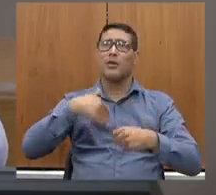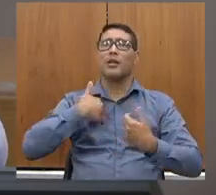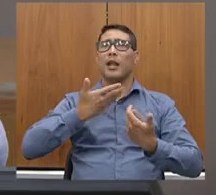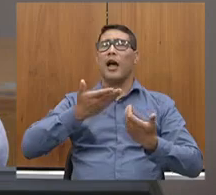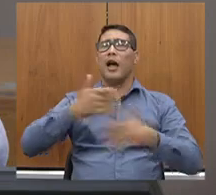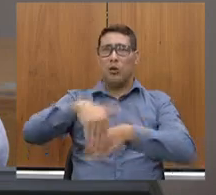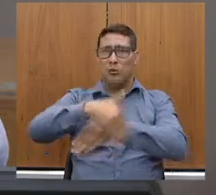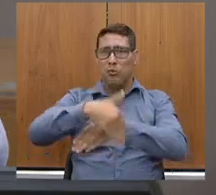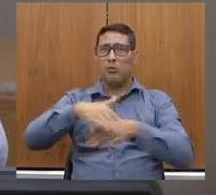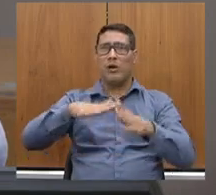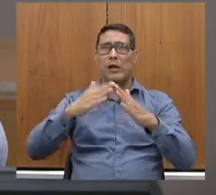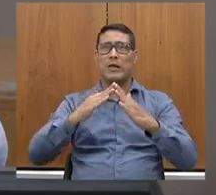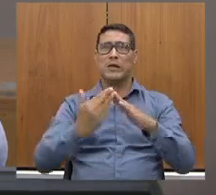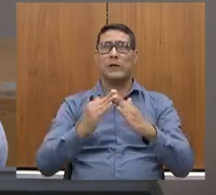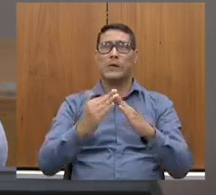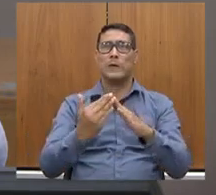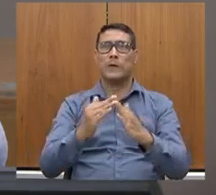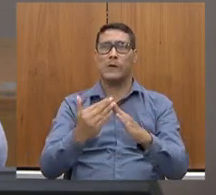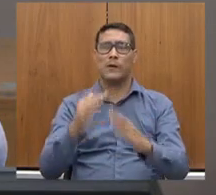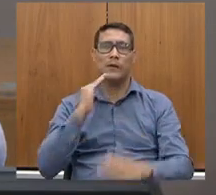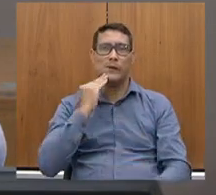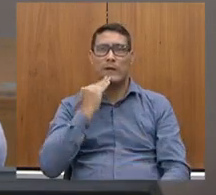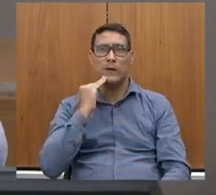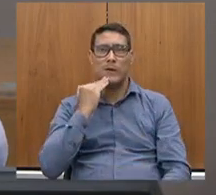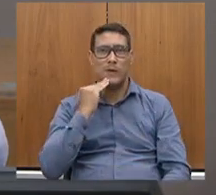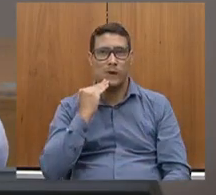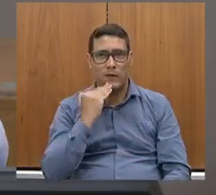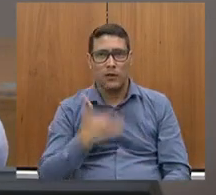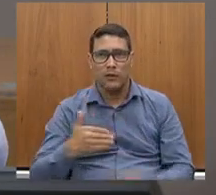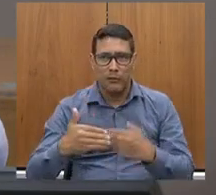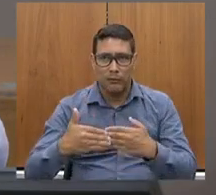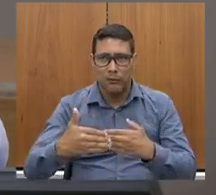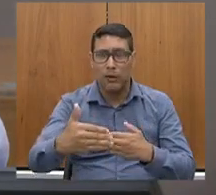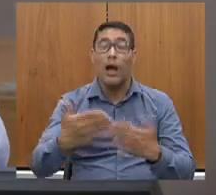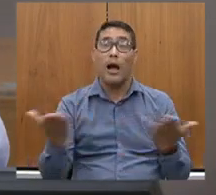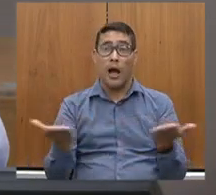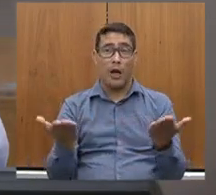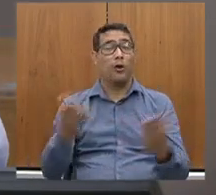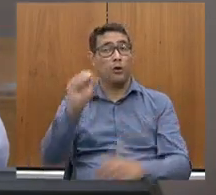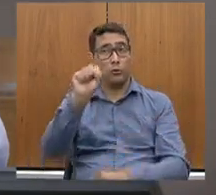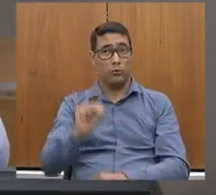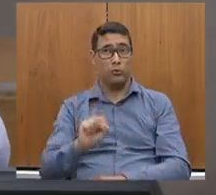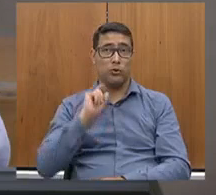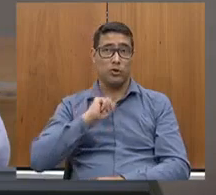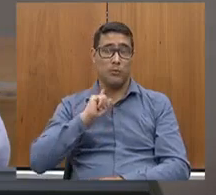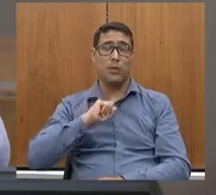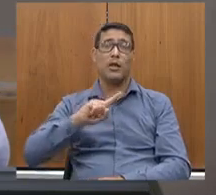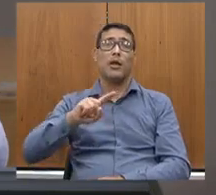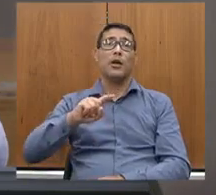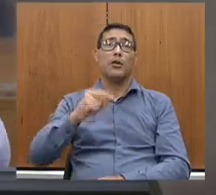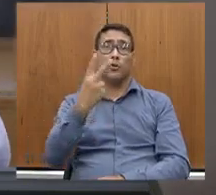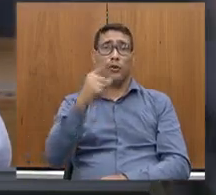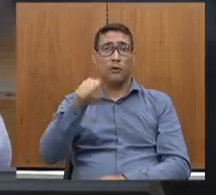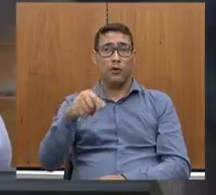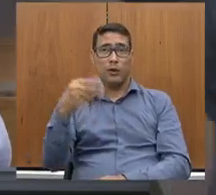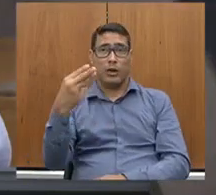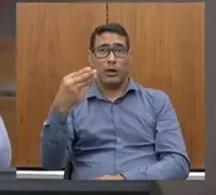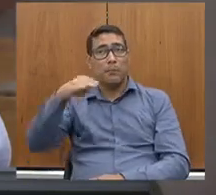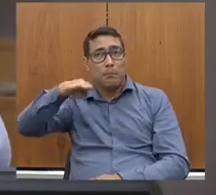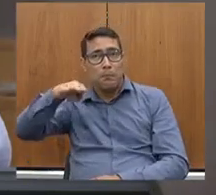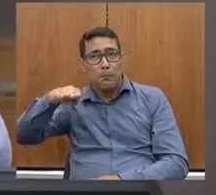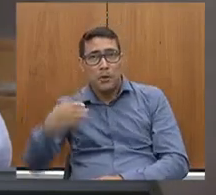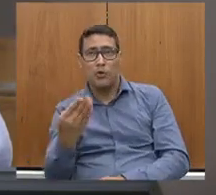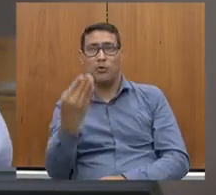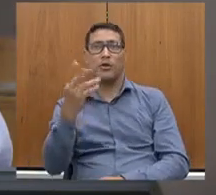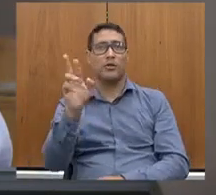E agora, com a concessão do sul de Minas, investindo mais de R 2,3 bilhões, a